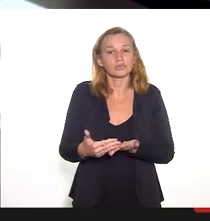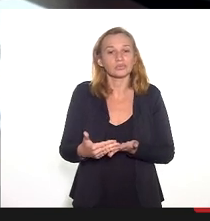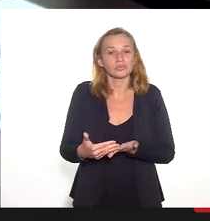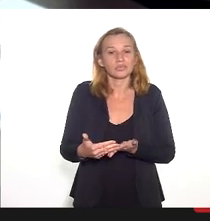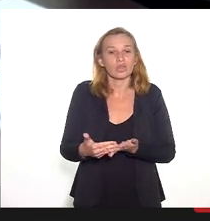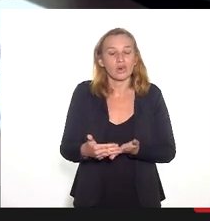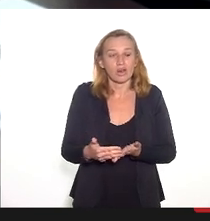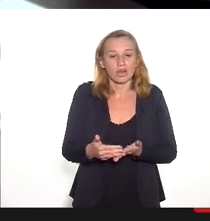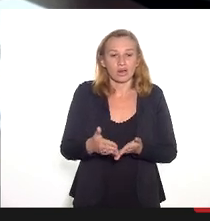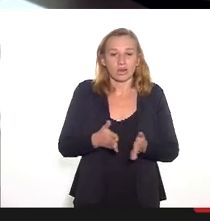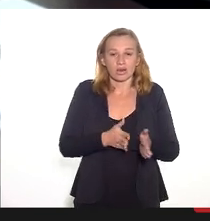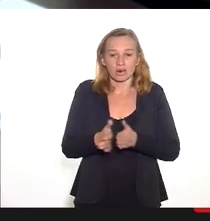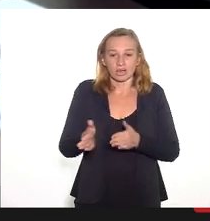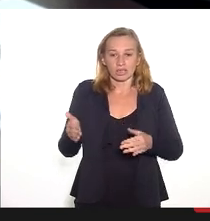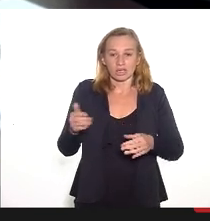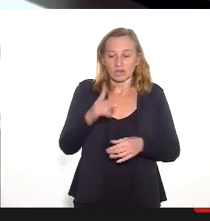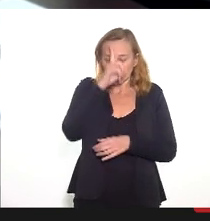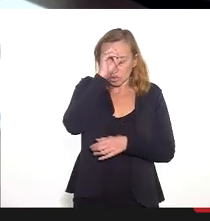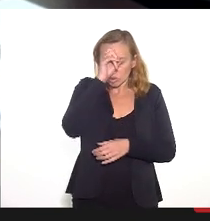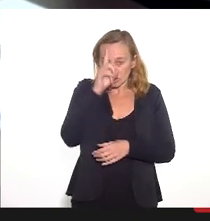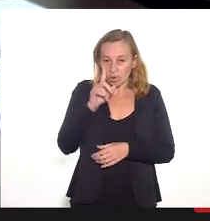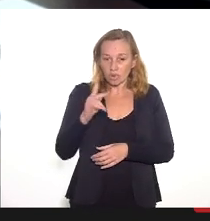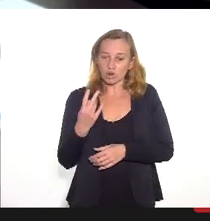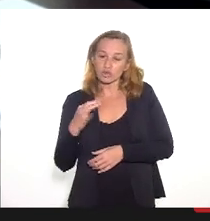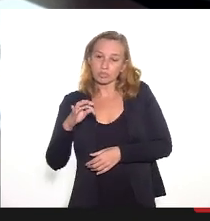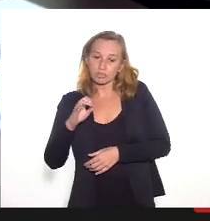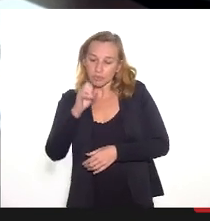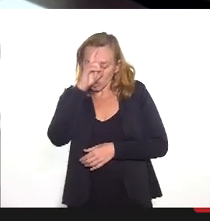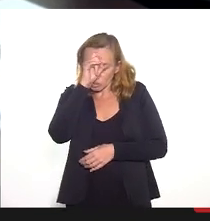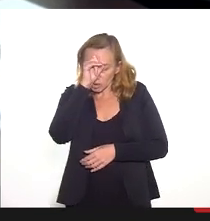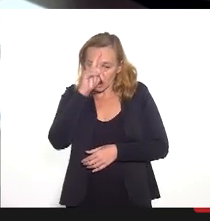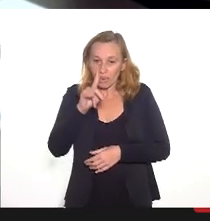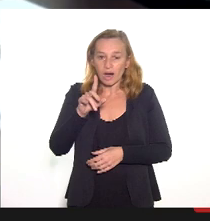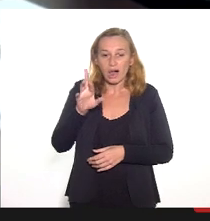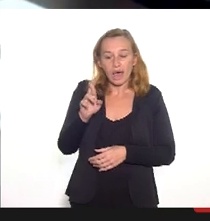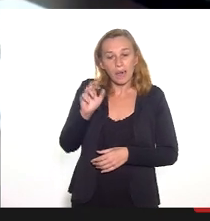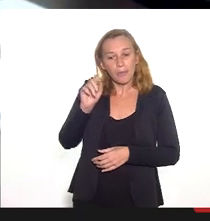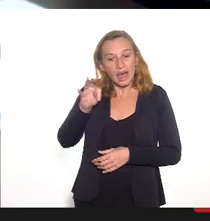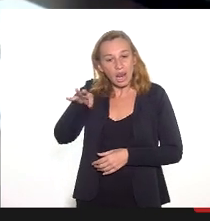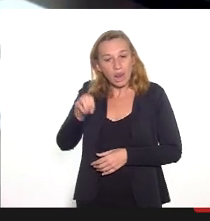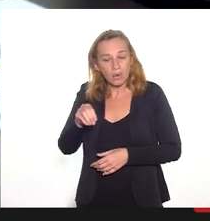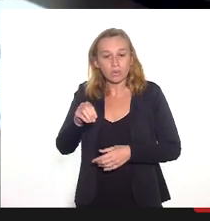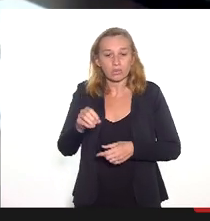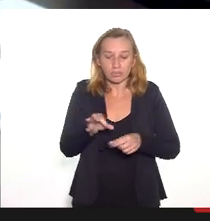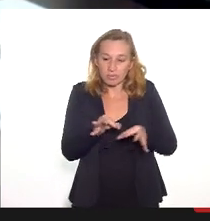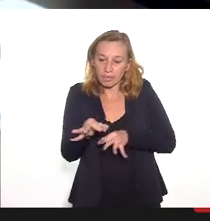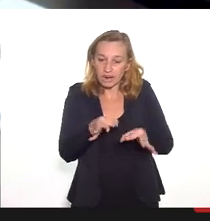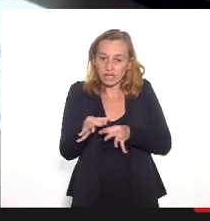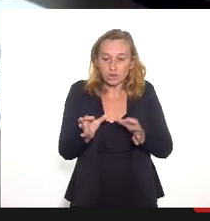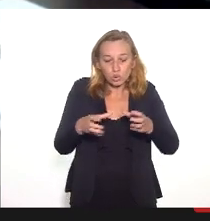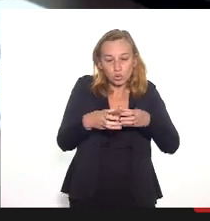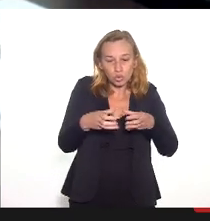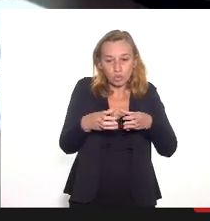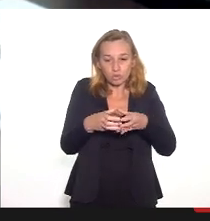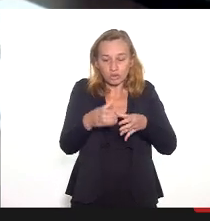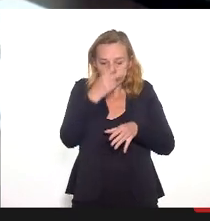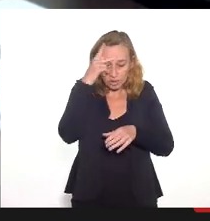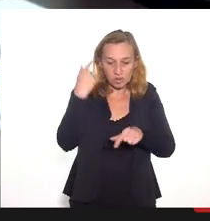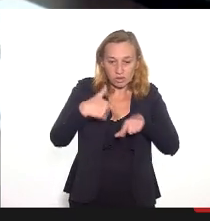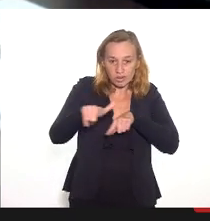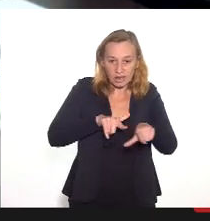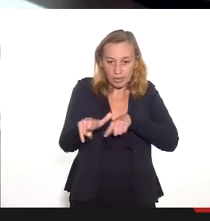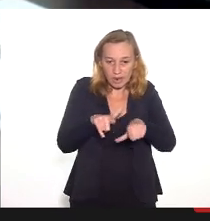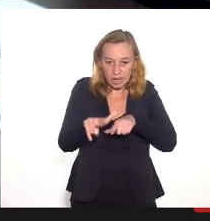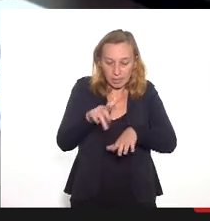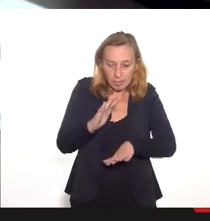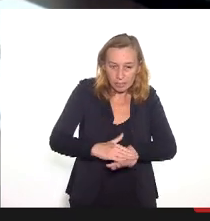internação no Eduardo Rabino de forma gradativa, recompondo a equipe para que a gente consiga ter operando